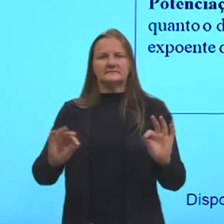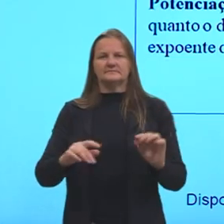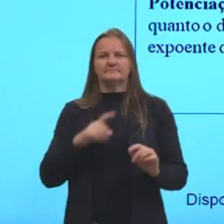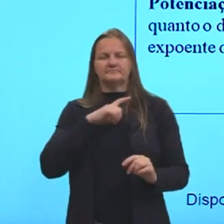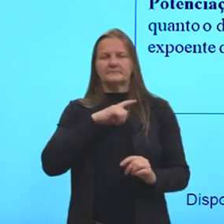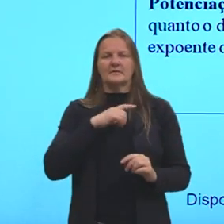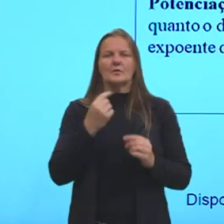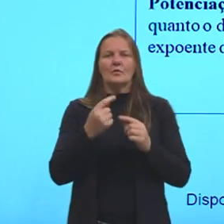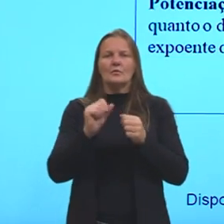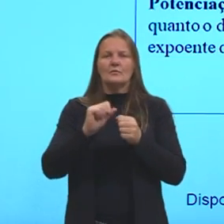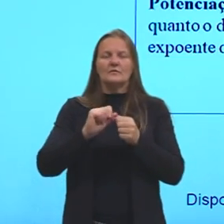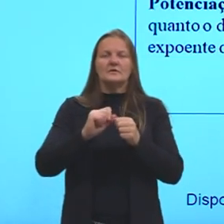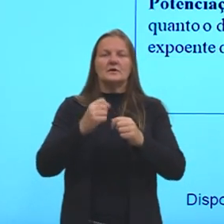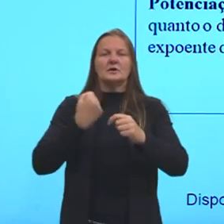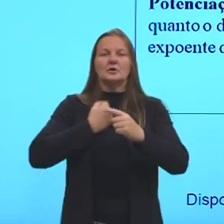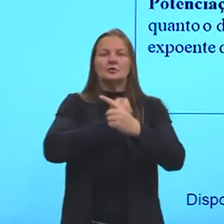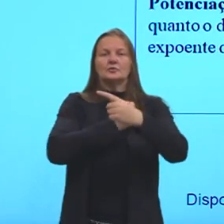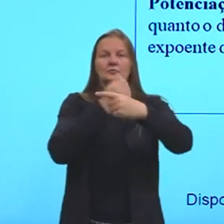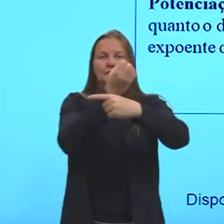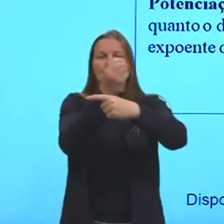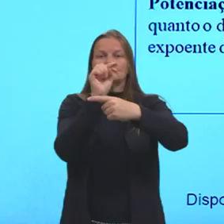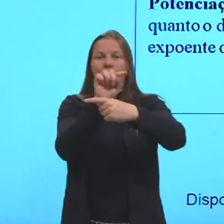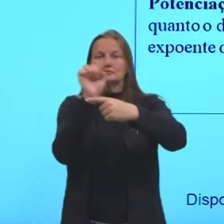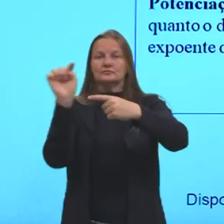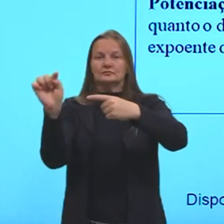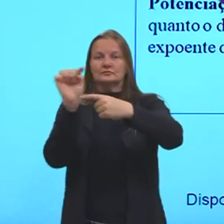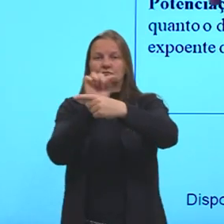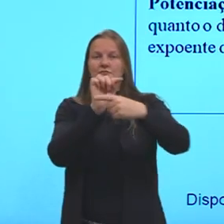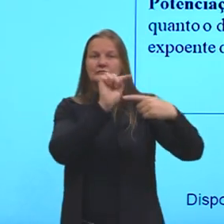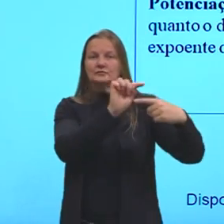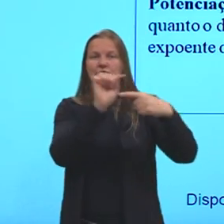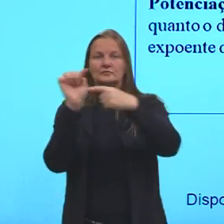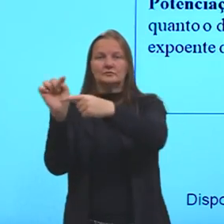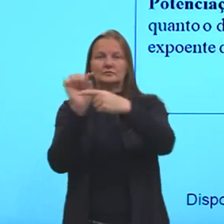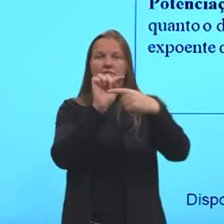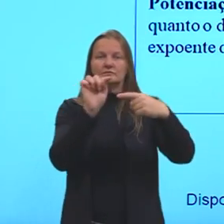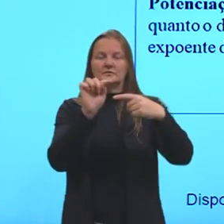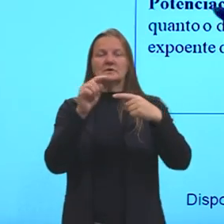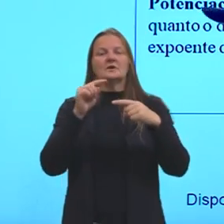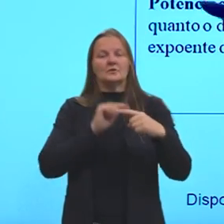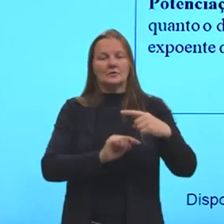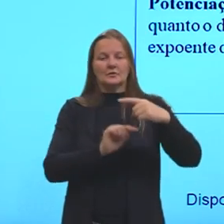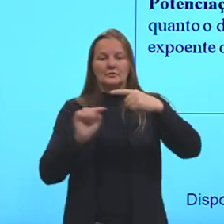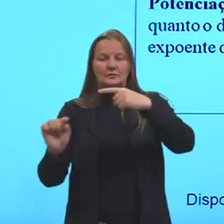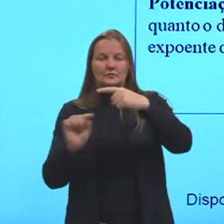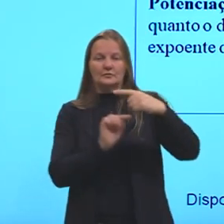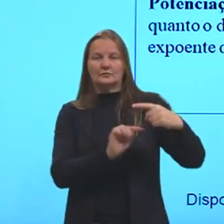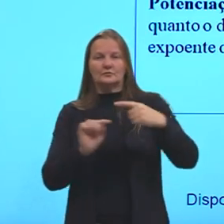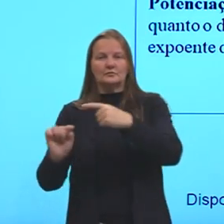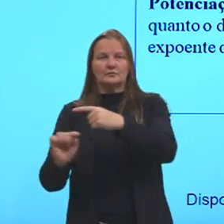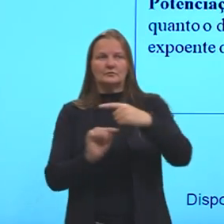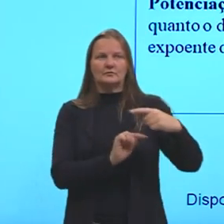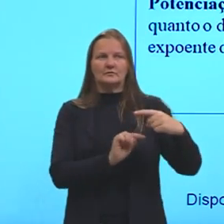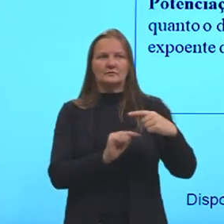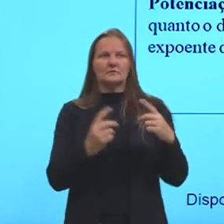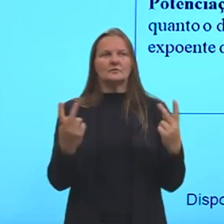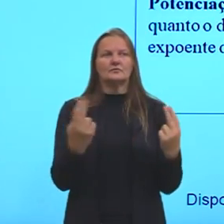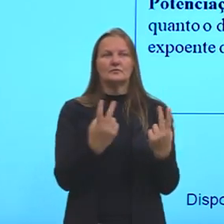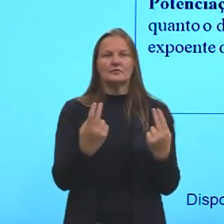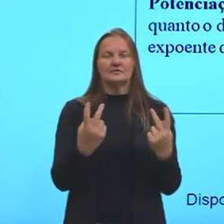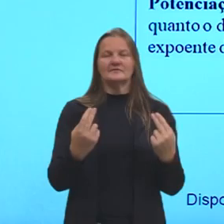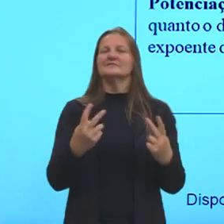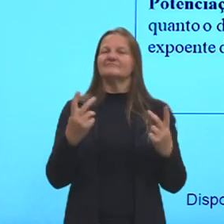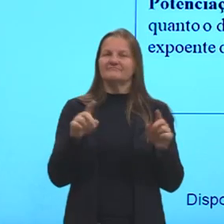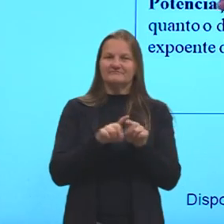a gente opera o número de cima com o número de cima, numerador por numerador. E número de baixo com o número de baixo, os